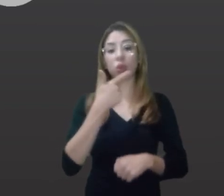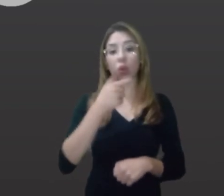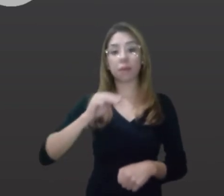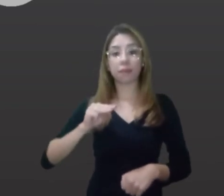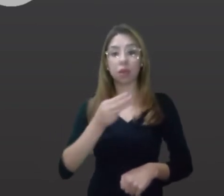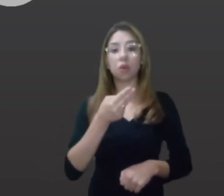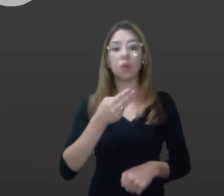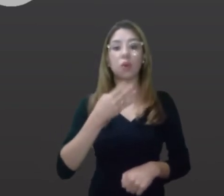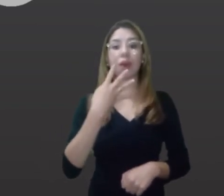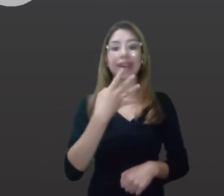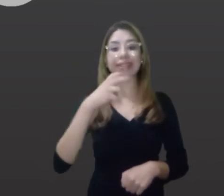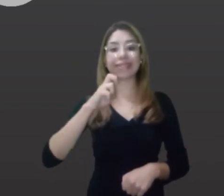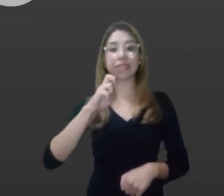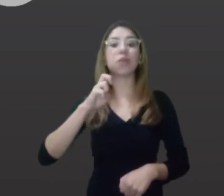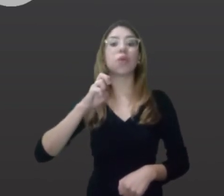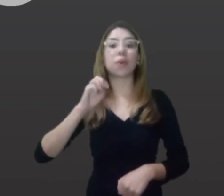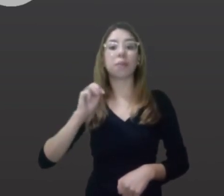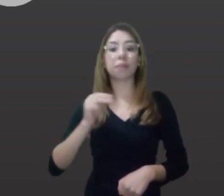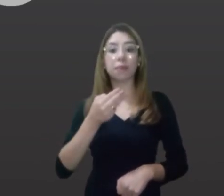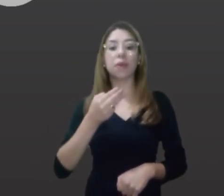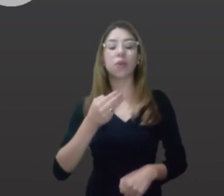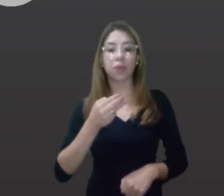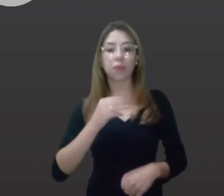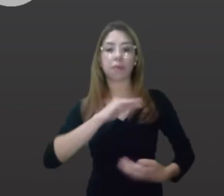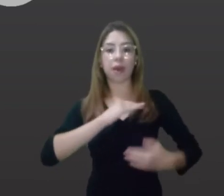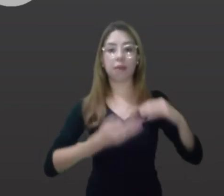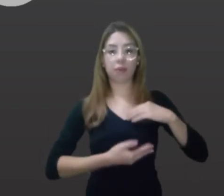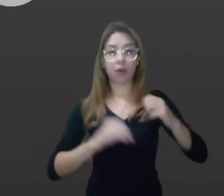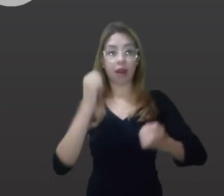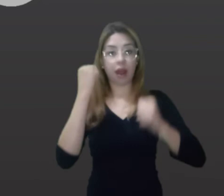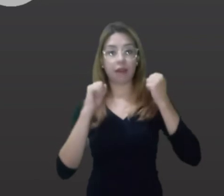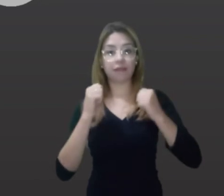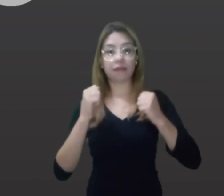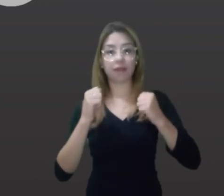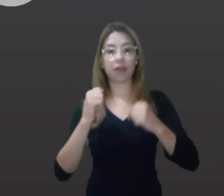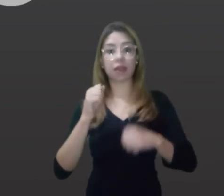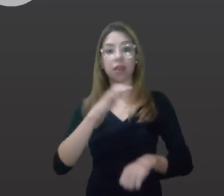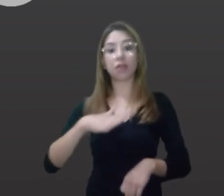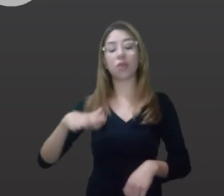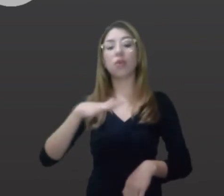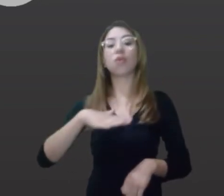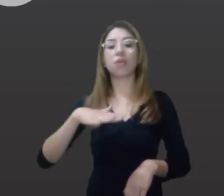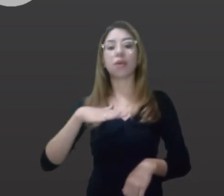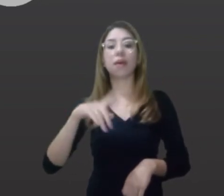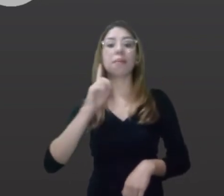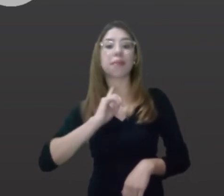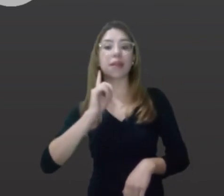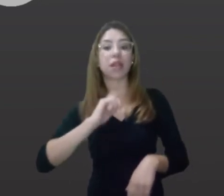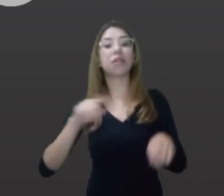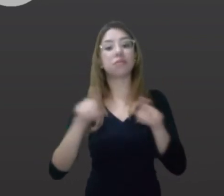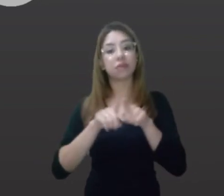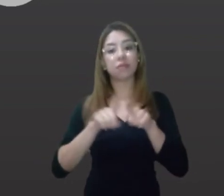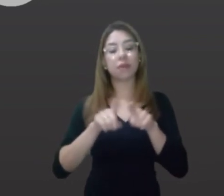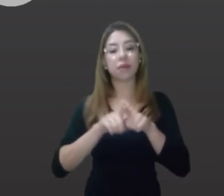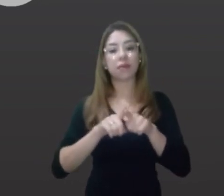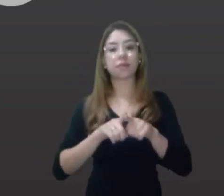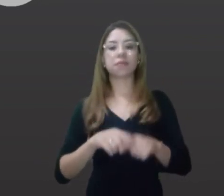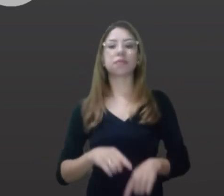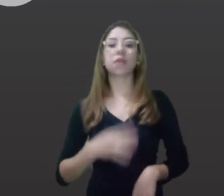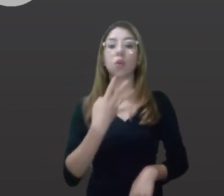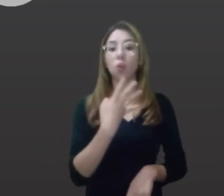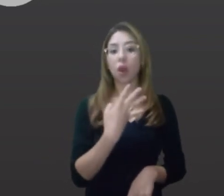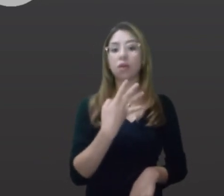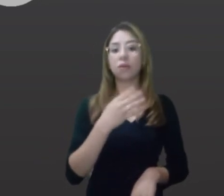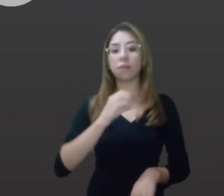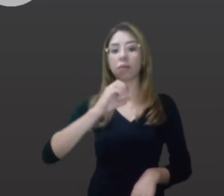mamografias, dentre essas, 350.000 no estado de Minas Gerais. Ao longo do Brasil, nós